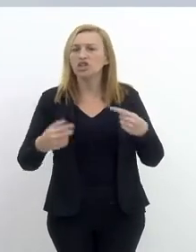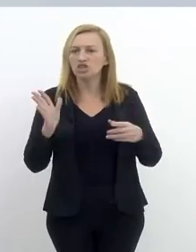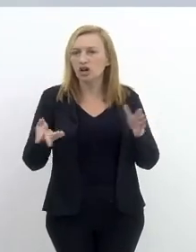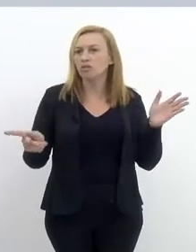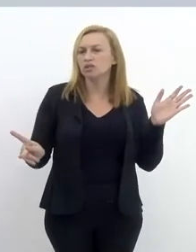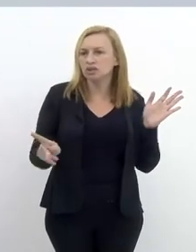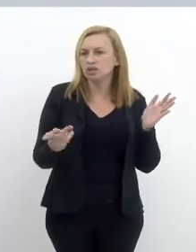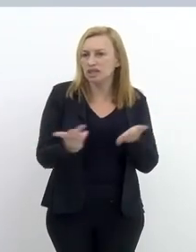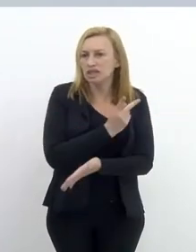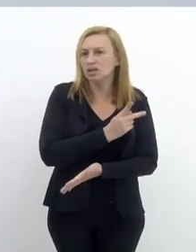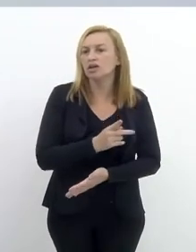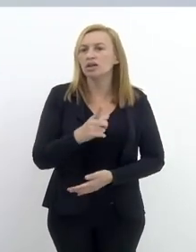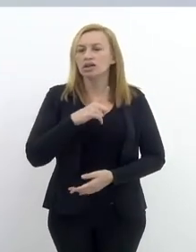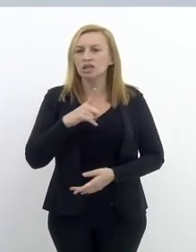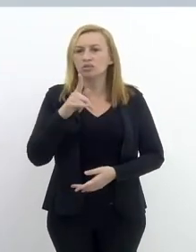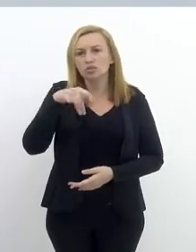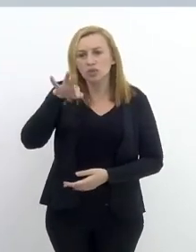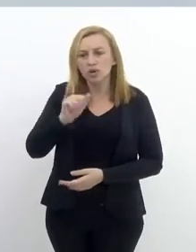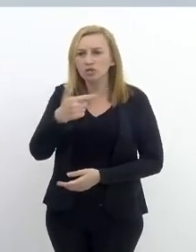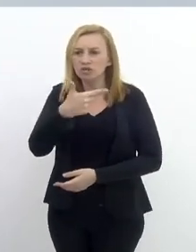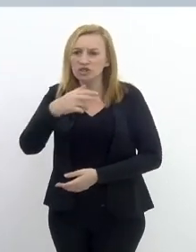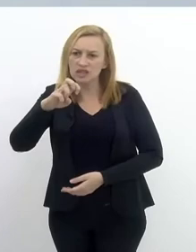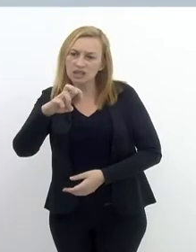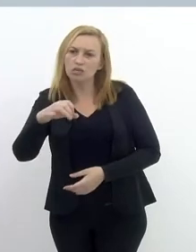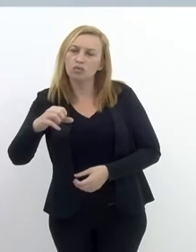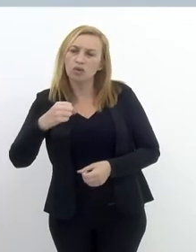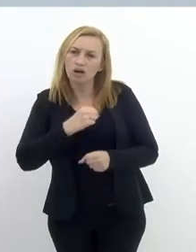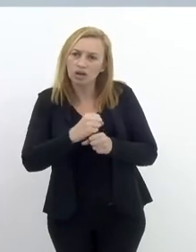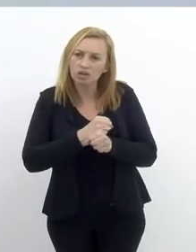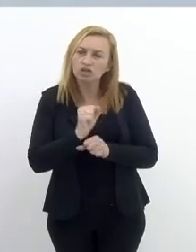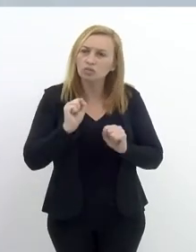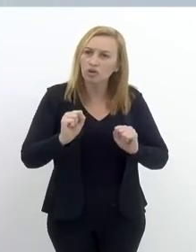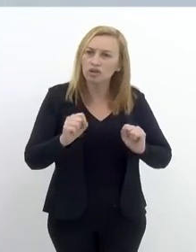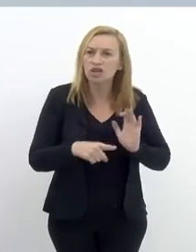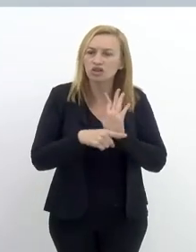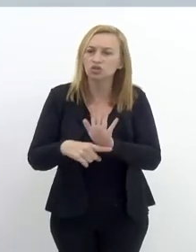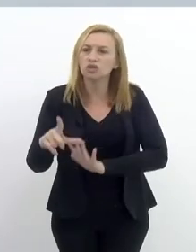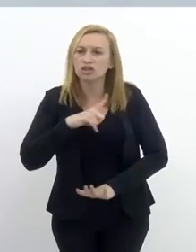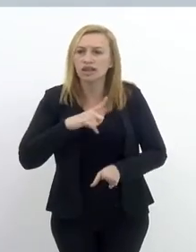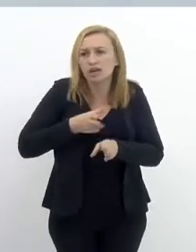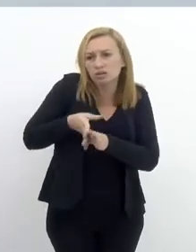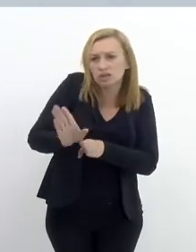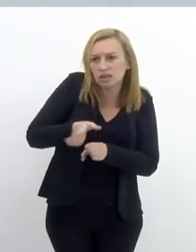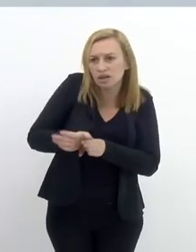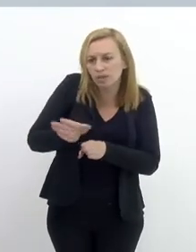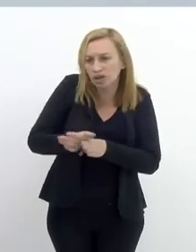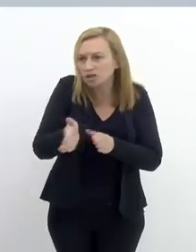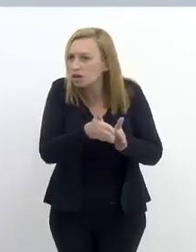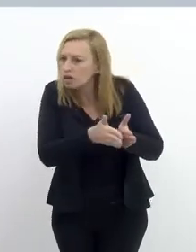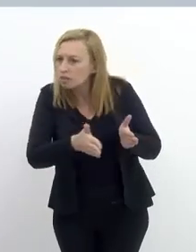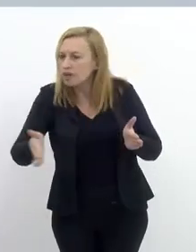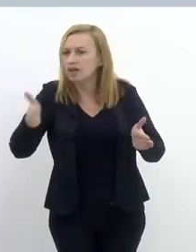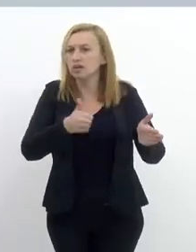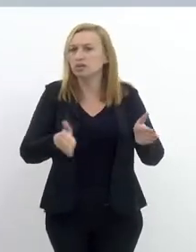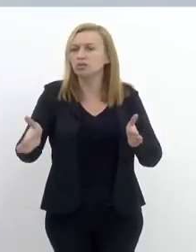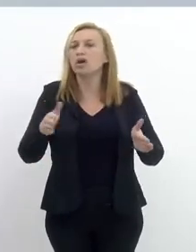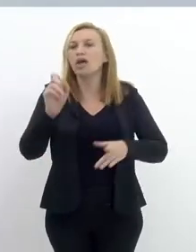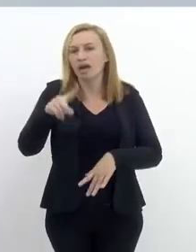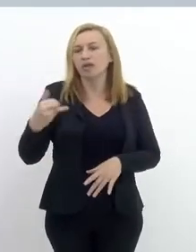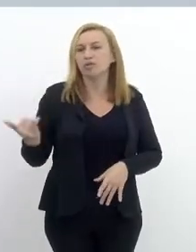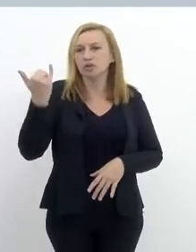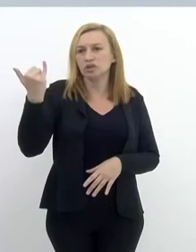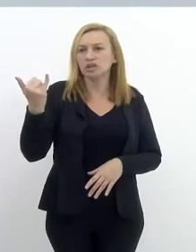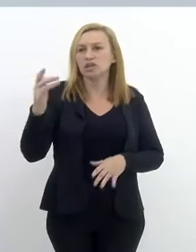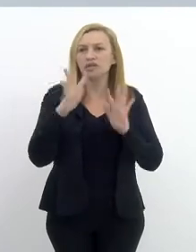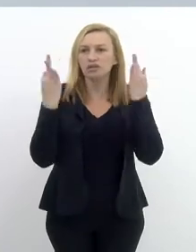acontecendo. Você vê, a gente tem um programa que tem 25 anos para que possa obter essa ajuda e orientação durante